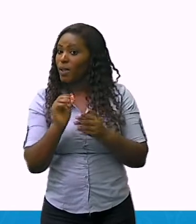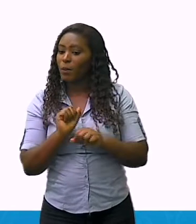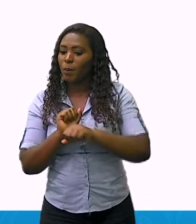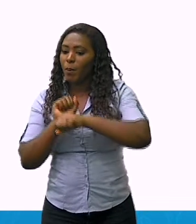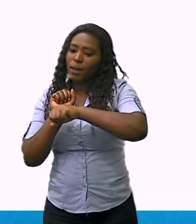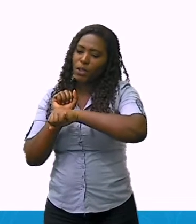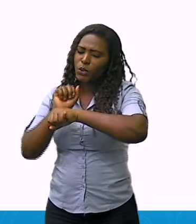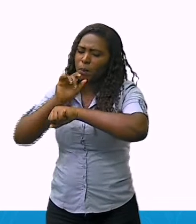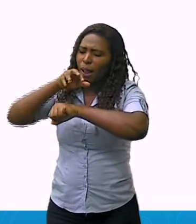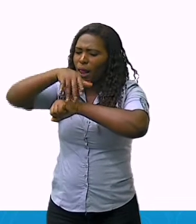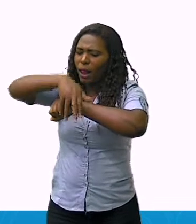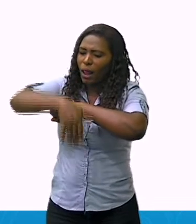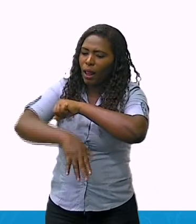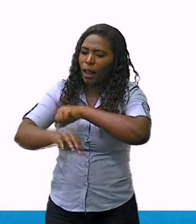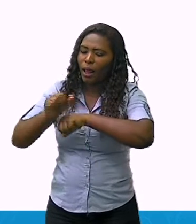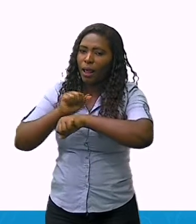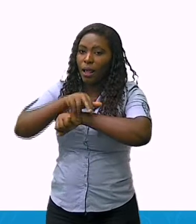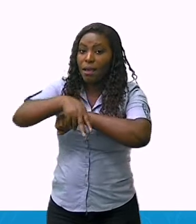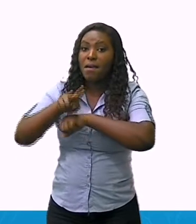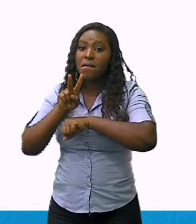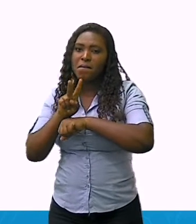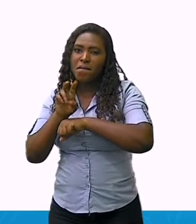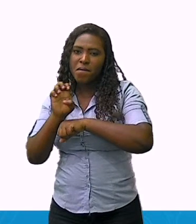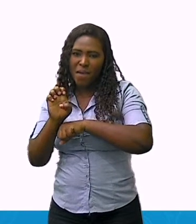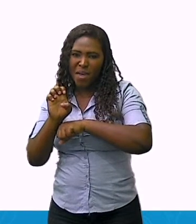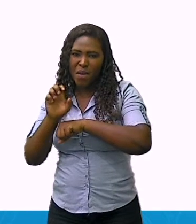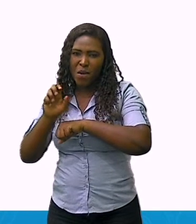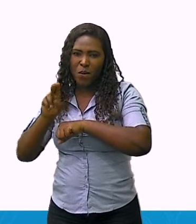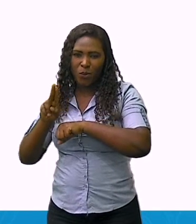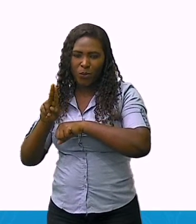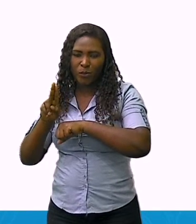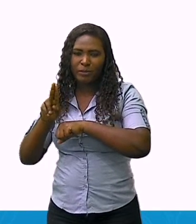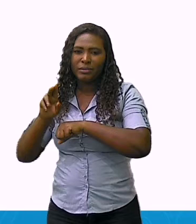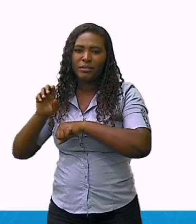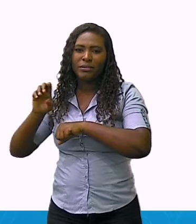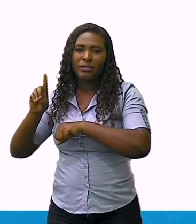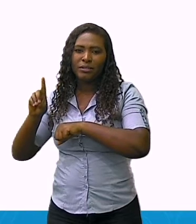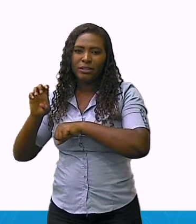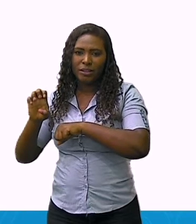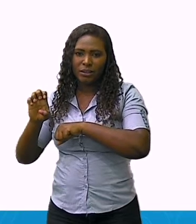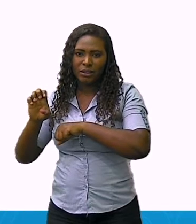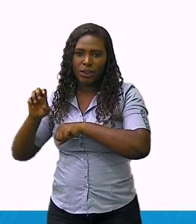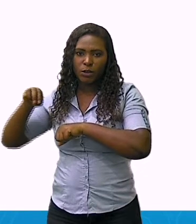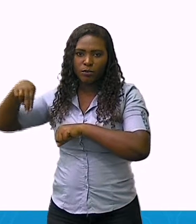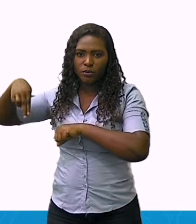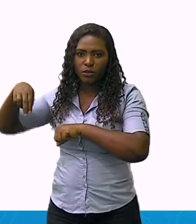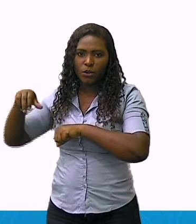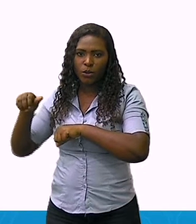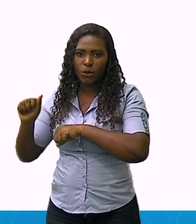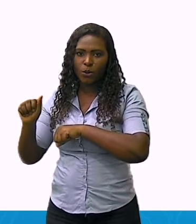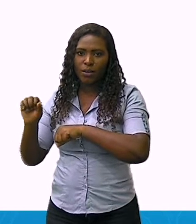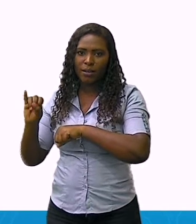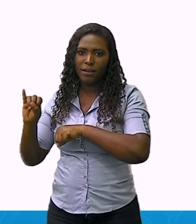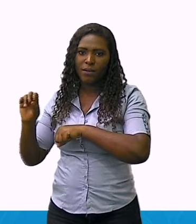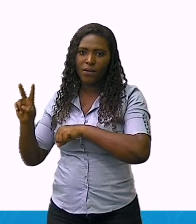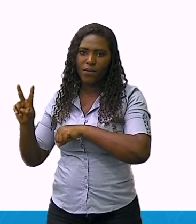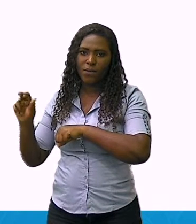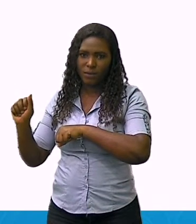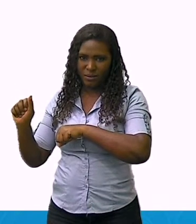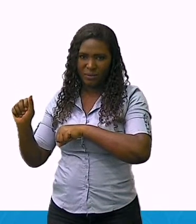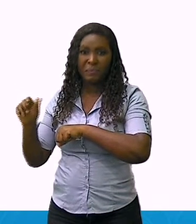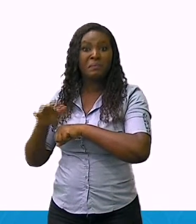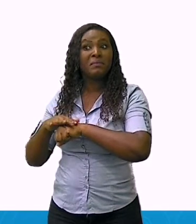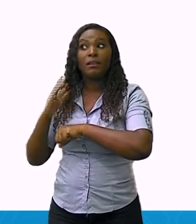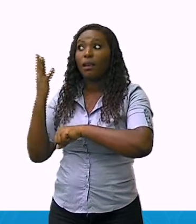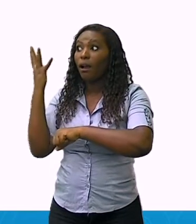a Cachoeira Véu de Noiva. Observe nessa imagem as belezas que envolvem este local.